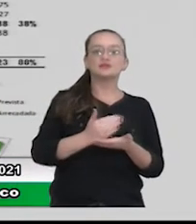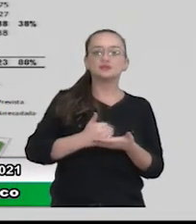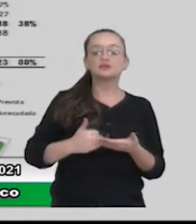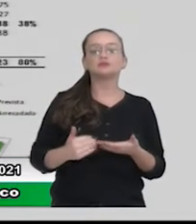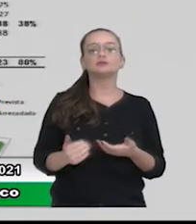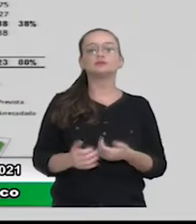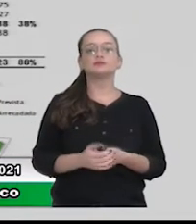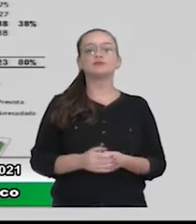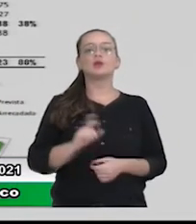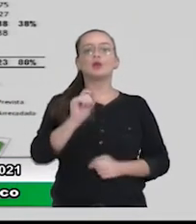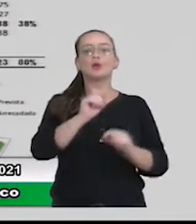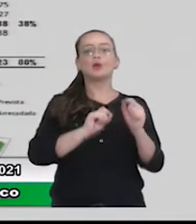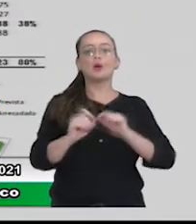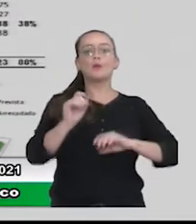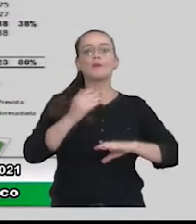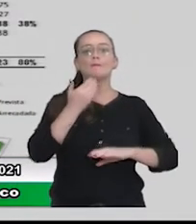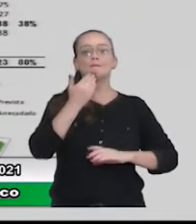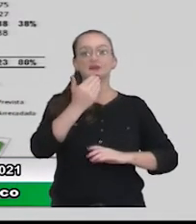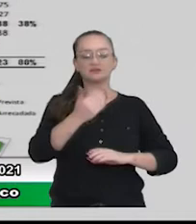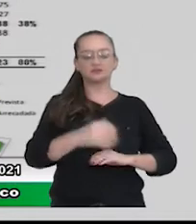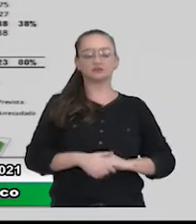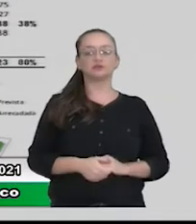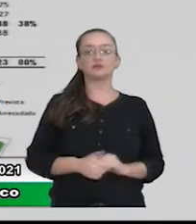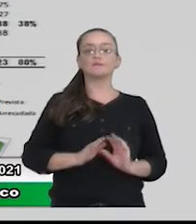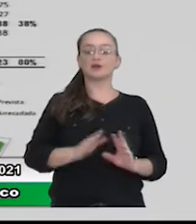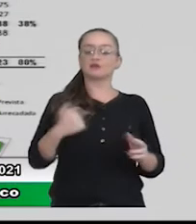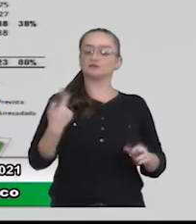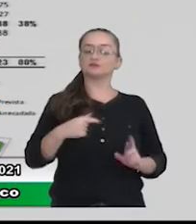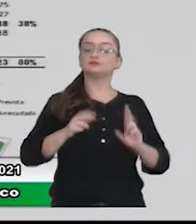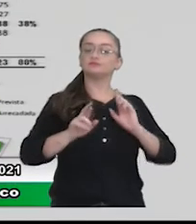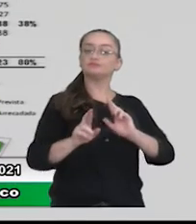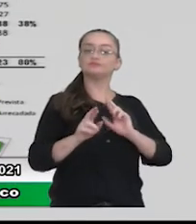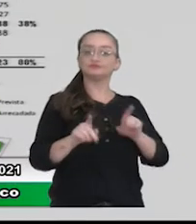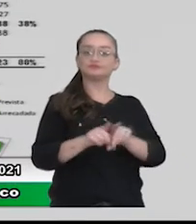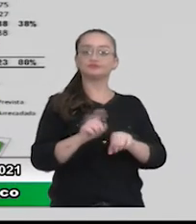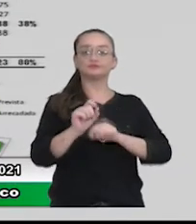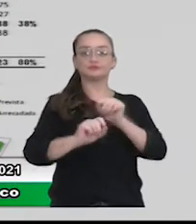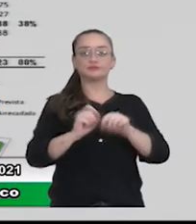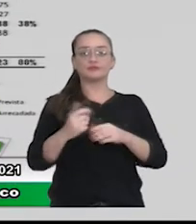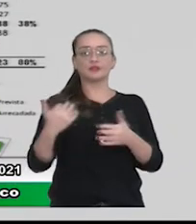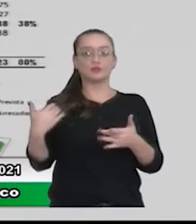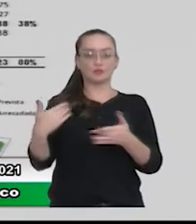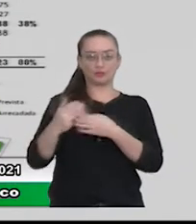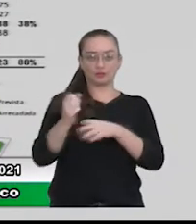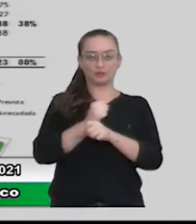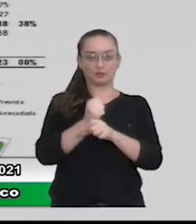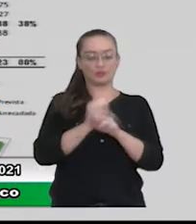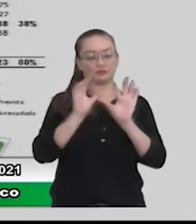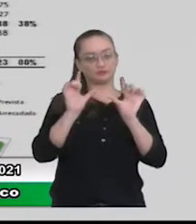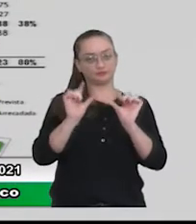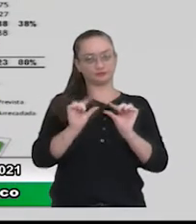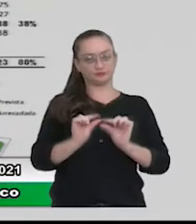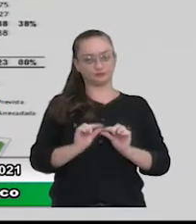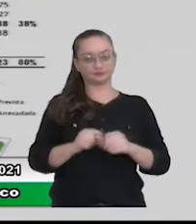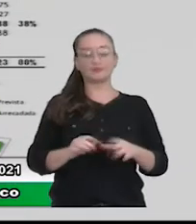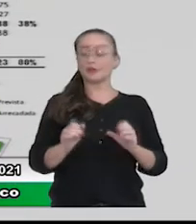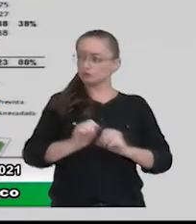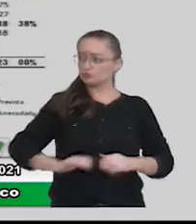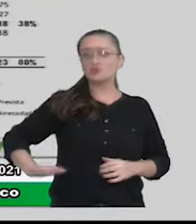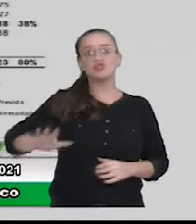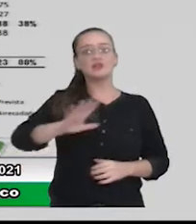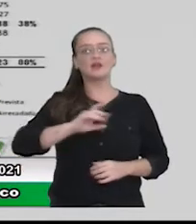os pedidos, mas a gente fica esperando também. Nos últimos anos, tem diminuído muito. Mas, de forma geral,